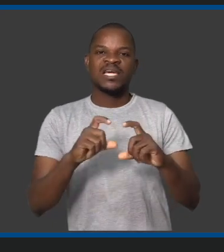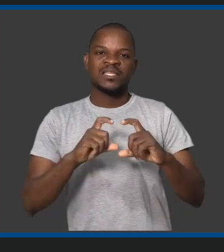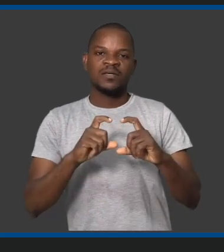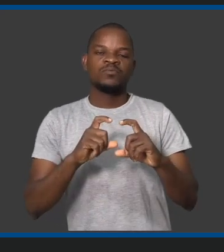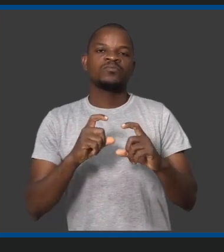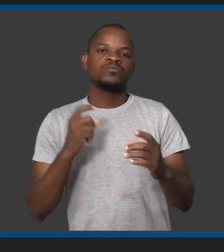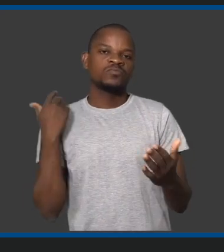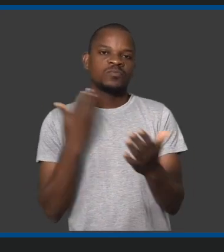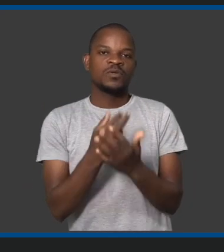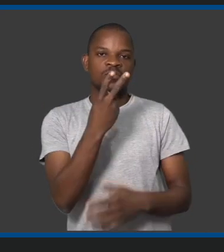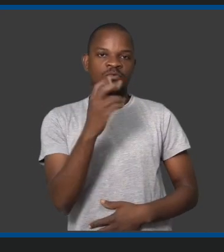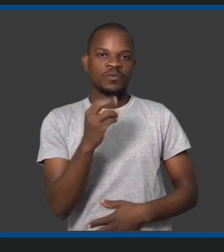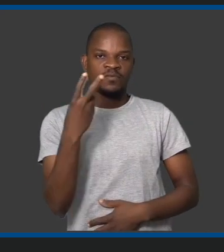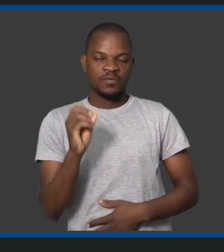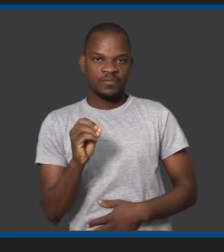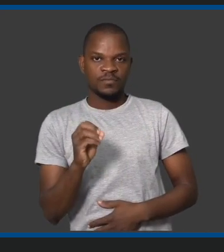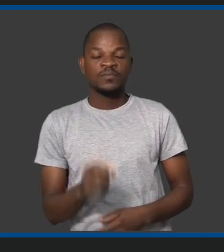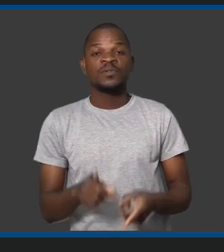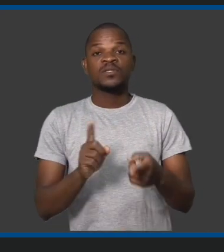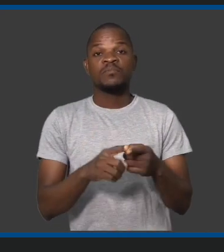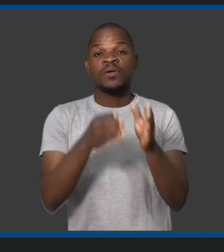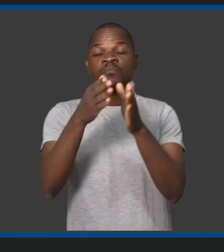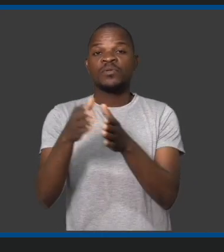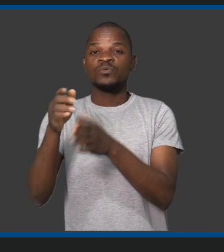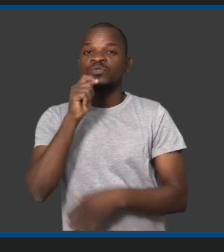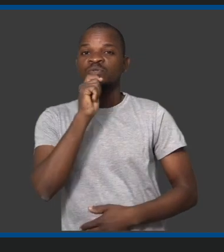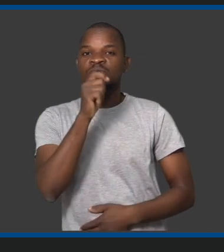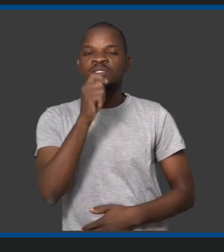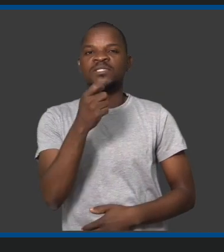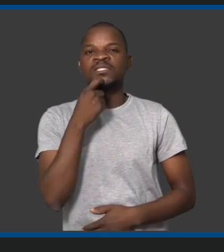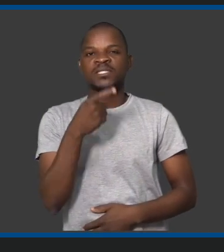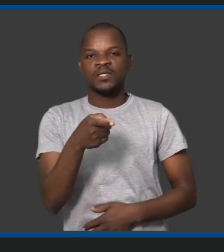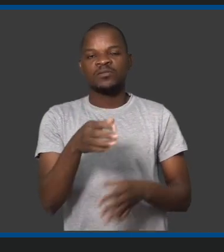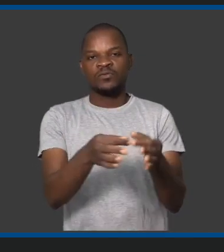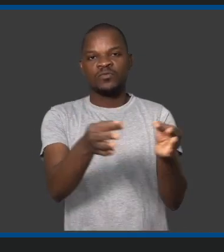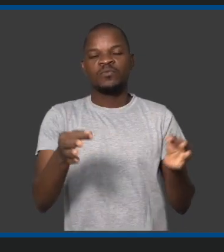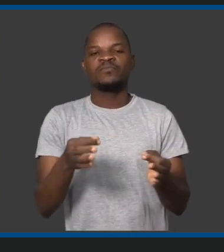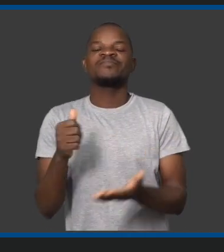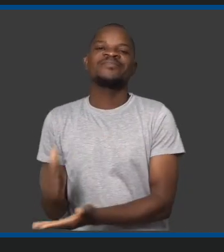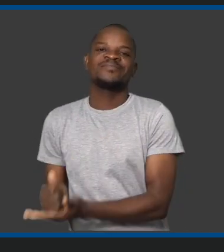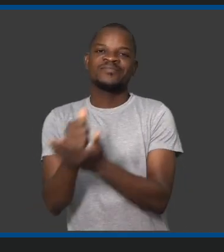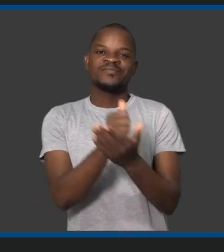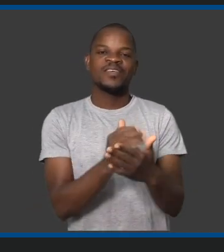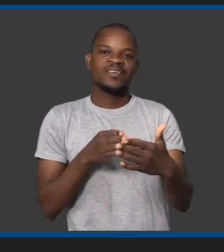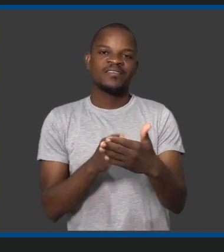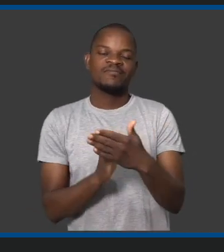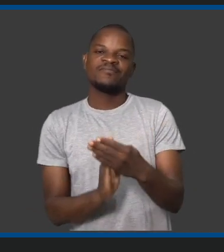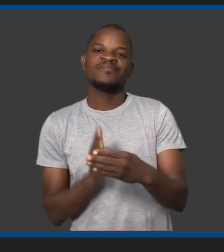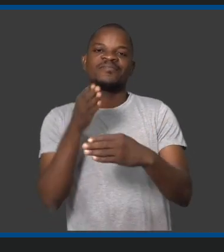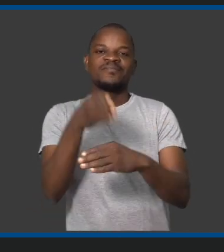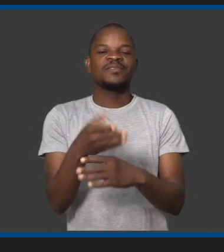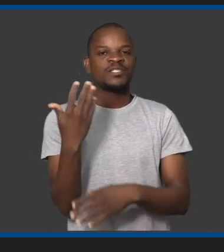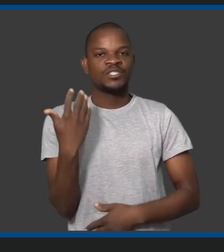partir da época de 2020. Os jornalistas desportivos dizem que o protocolo vai aliviar os problemas que a